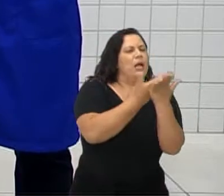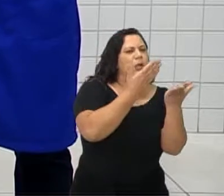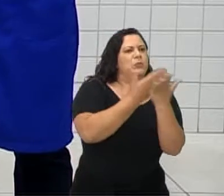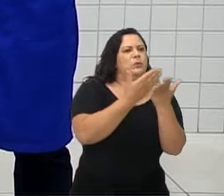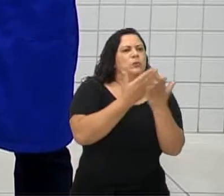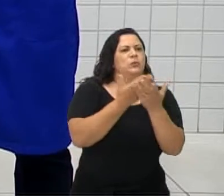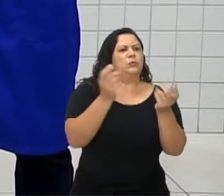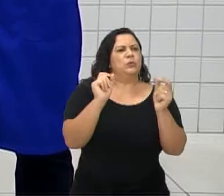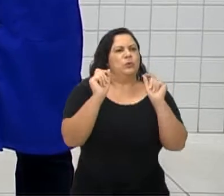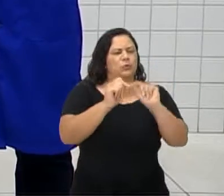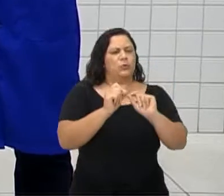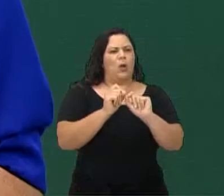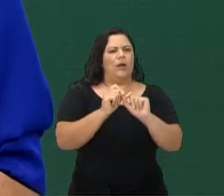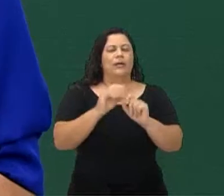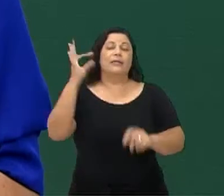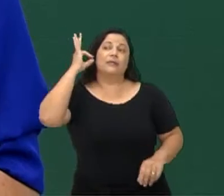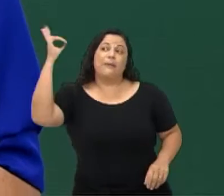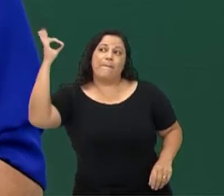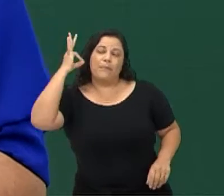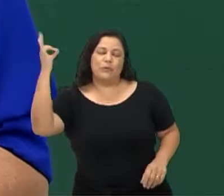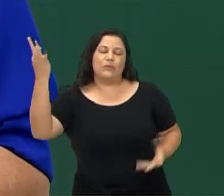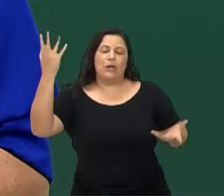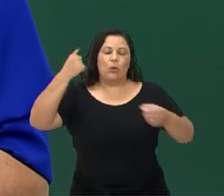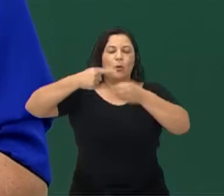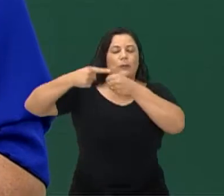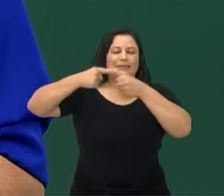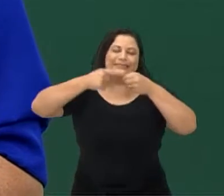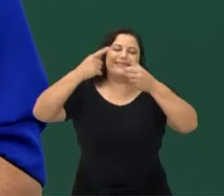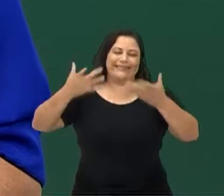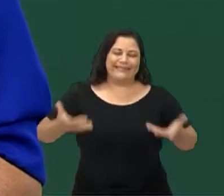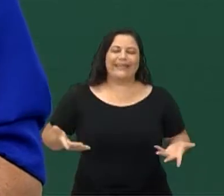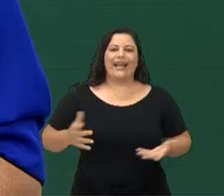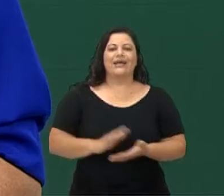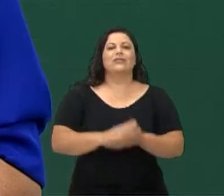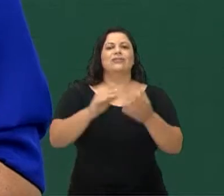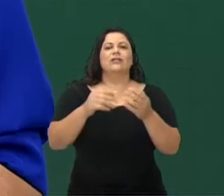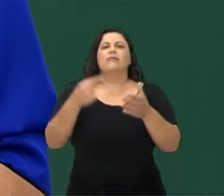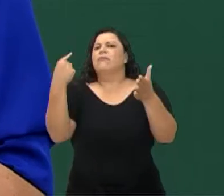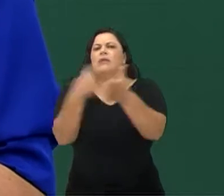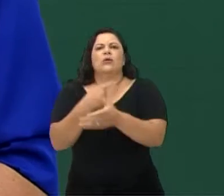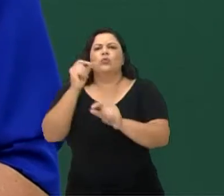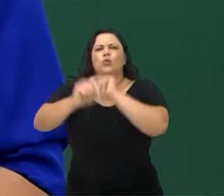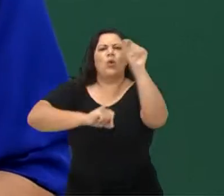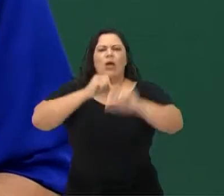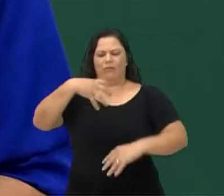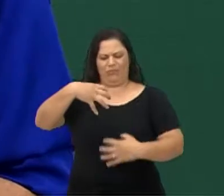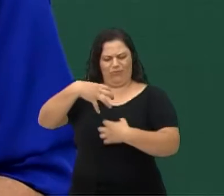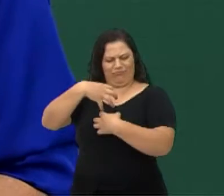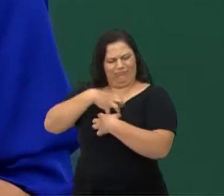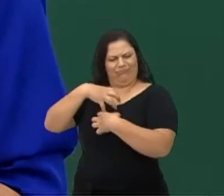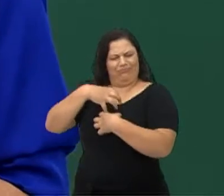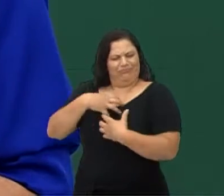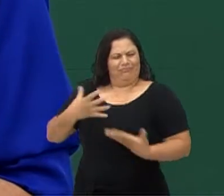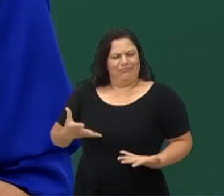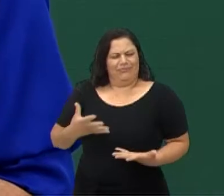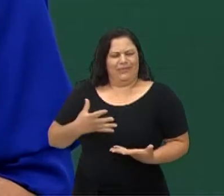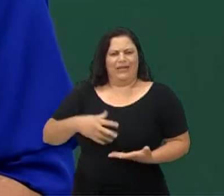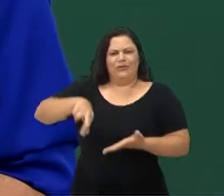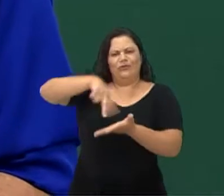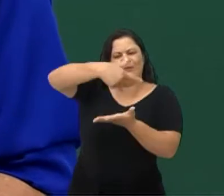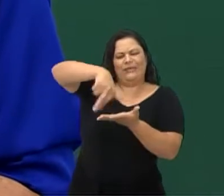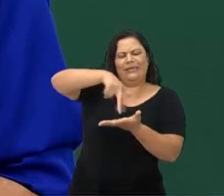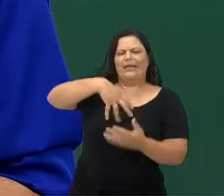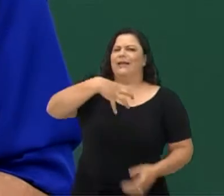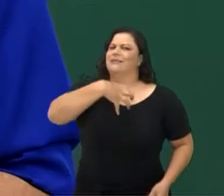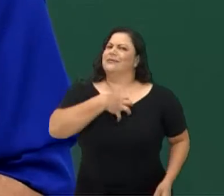Medalha Milagrosa de Ponta Grossa, me perguntou aqui, qual é o meu estilo favorito de dança?